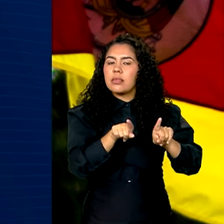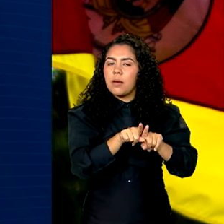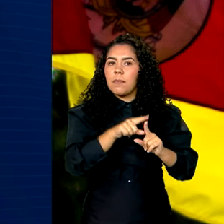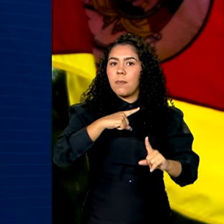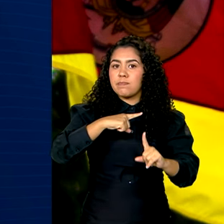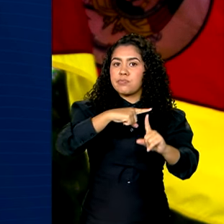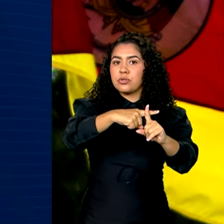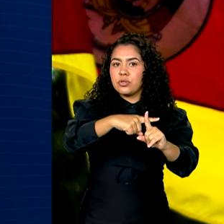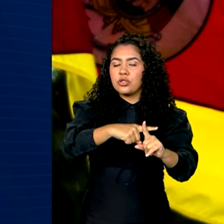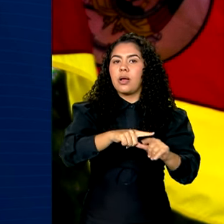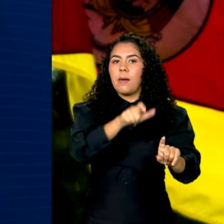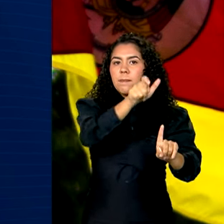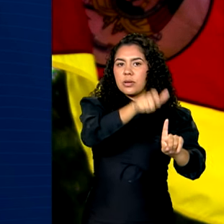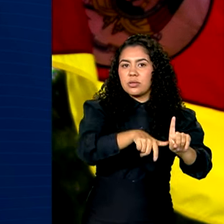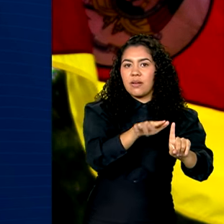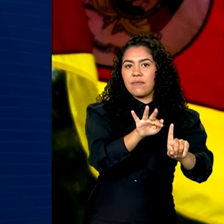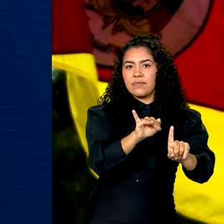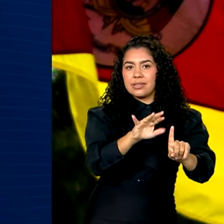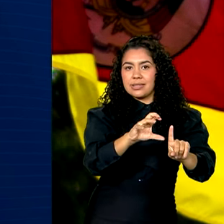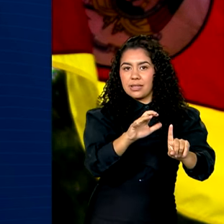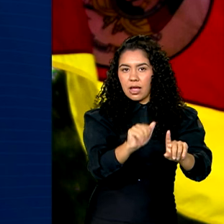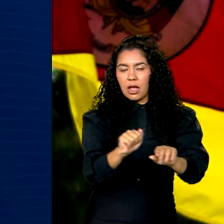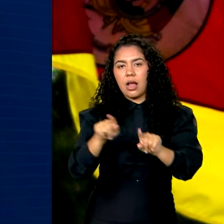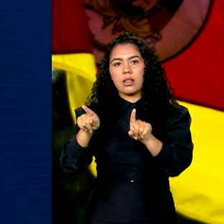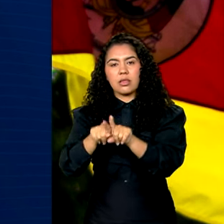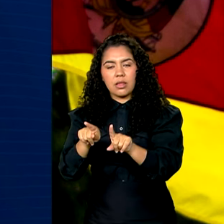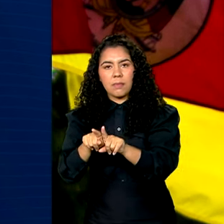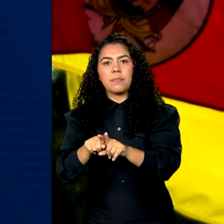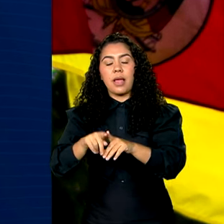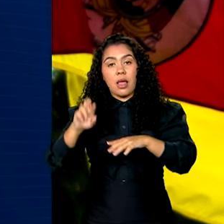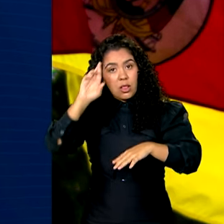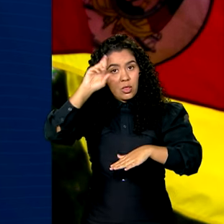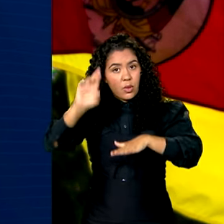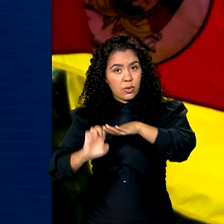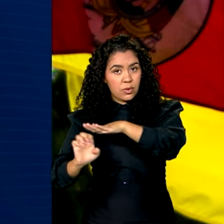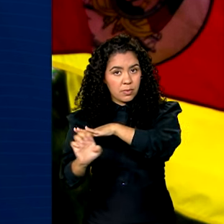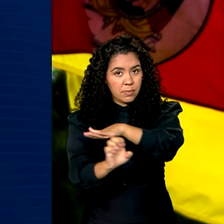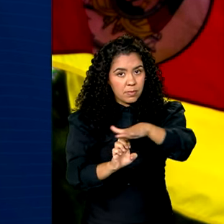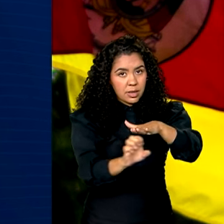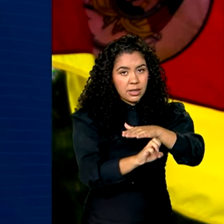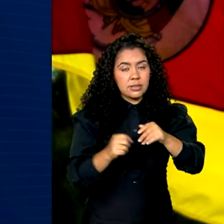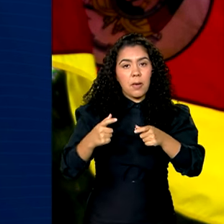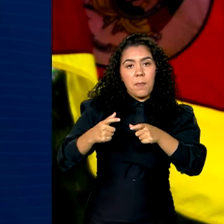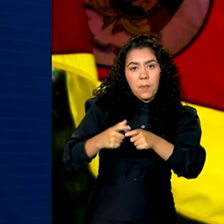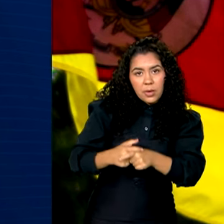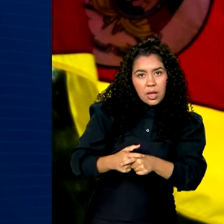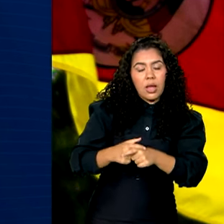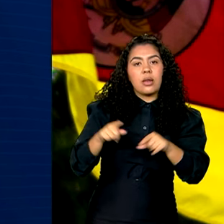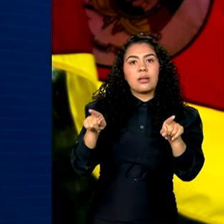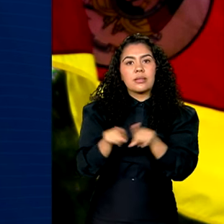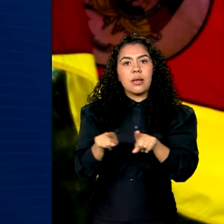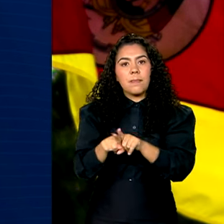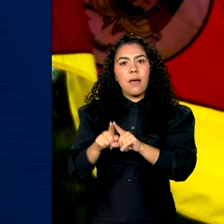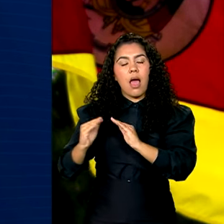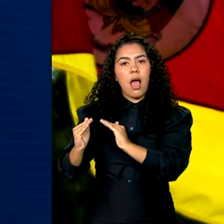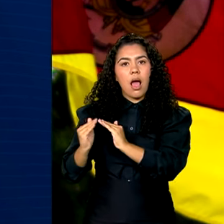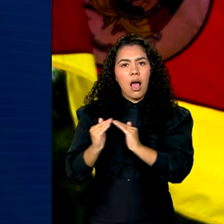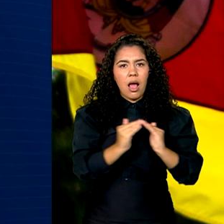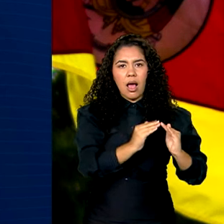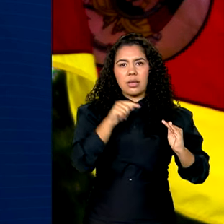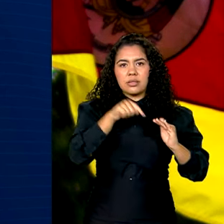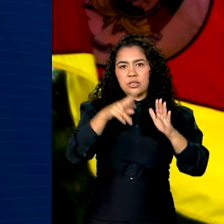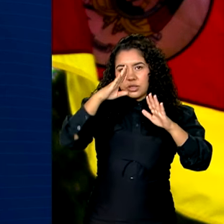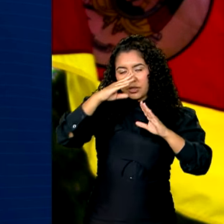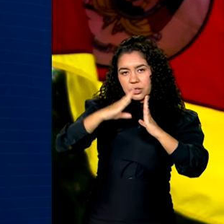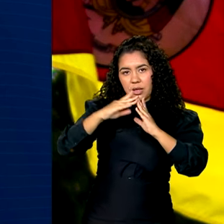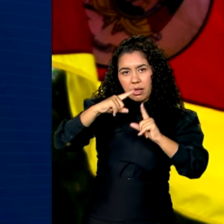físicas, instituições de ensino, microempresas, empresas de pequeno porte, santas casas de misericórdia,